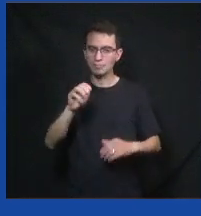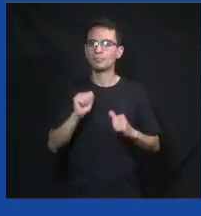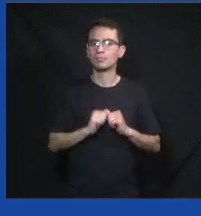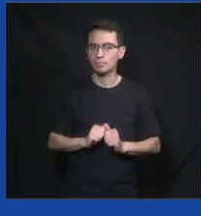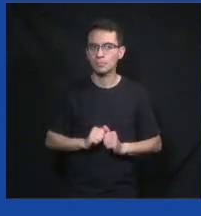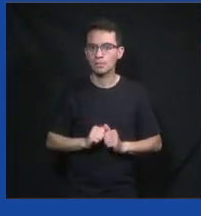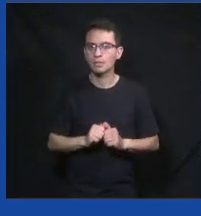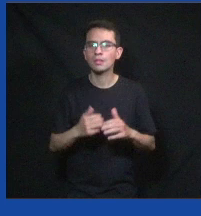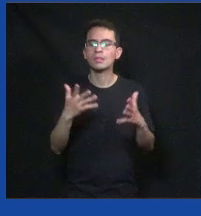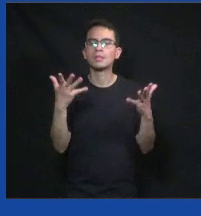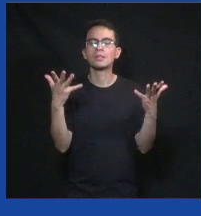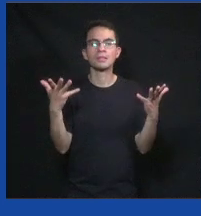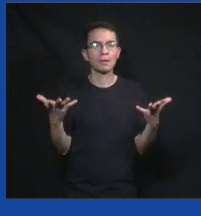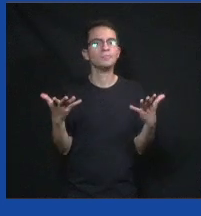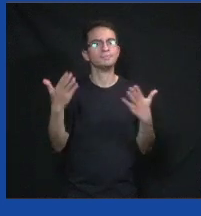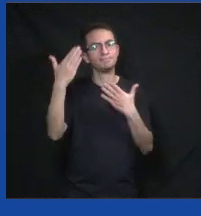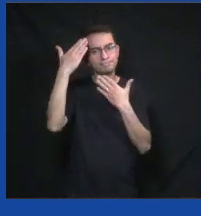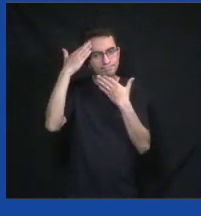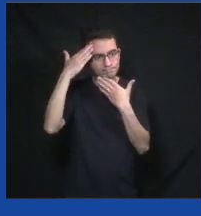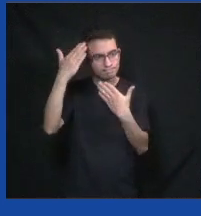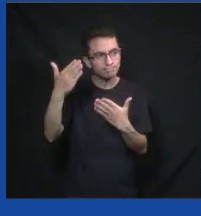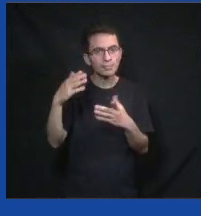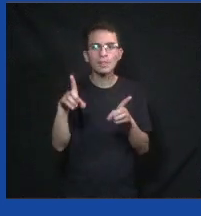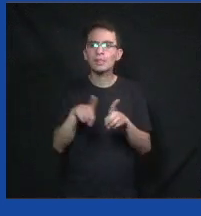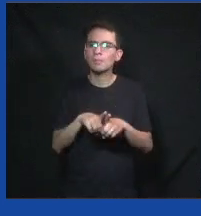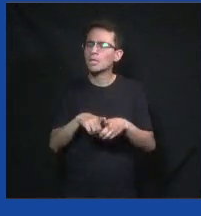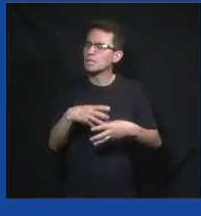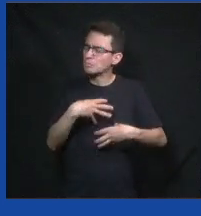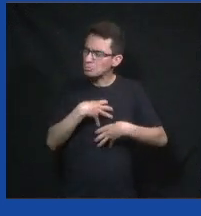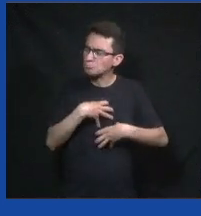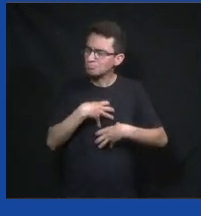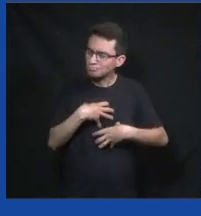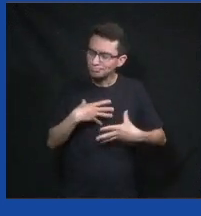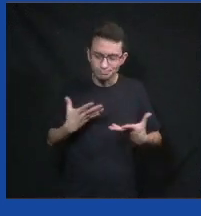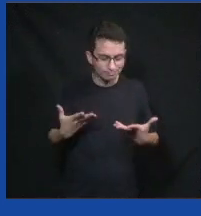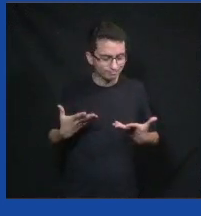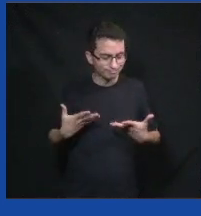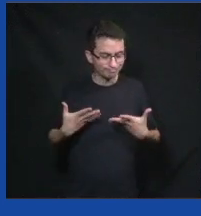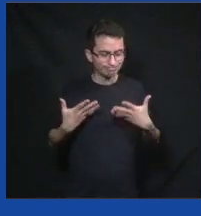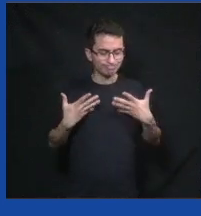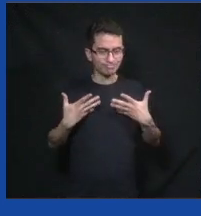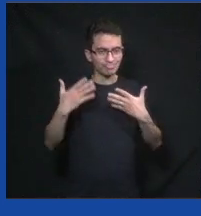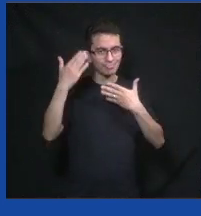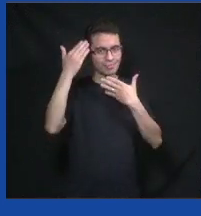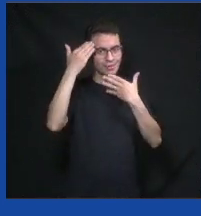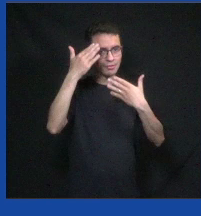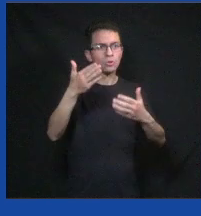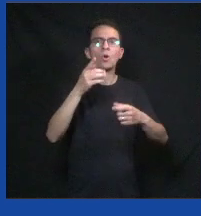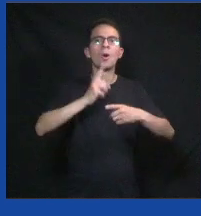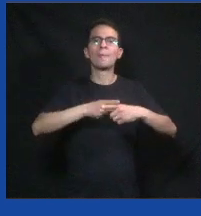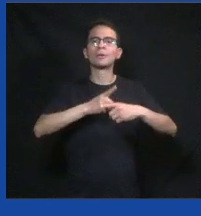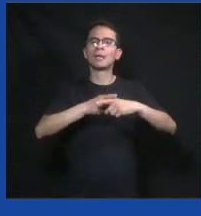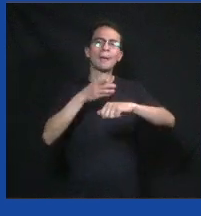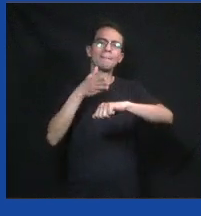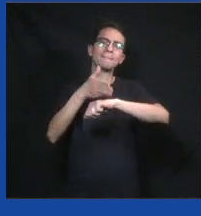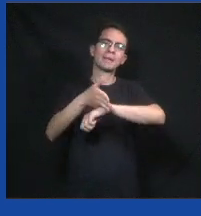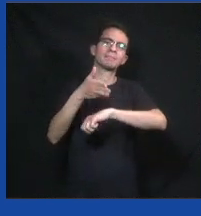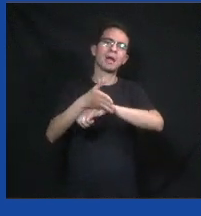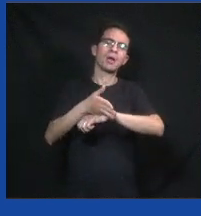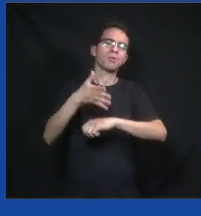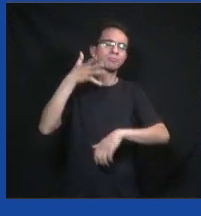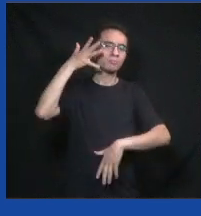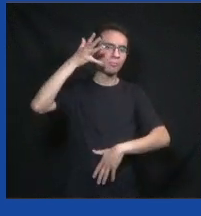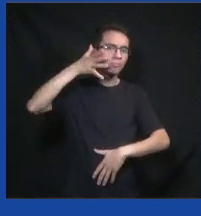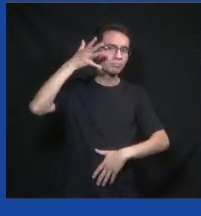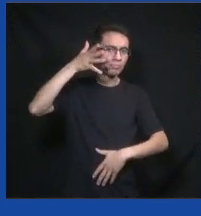empresas. Ao mesmo tempo também eu me sinto bastante lisonjeado em nome do Collab de participar de um evento com um tema tão importante, tão